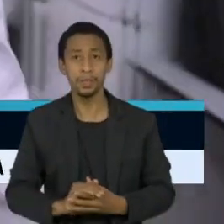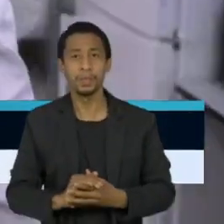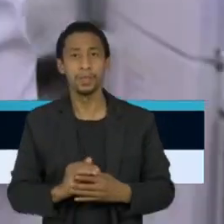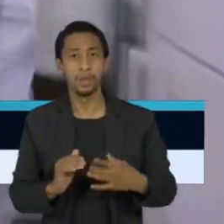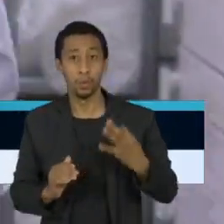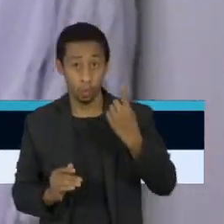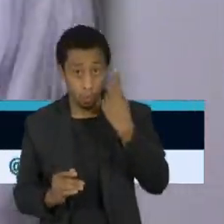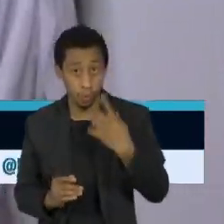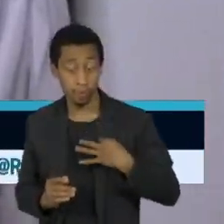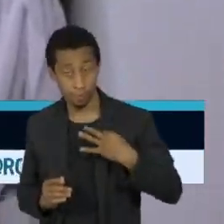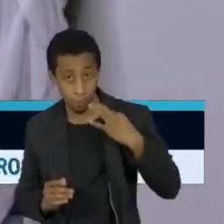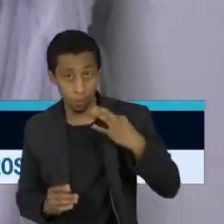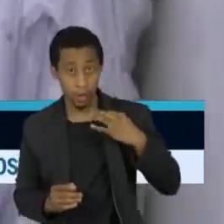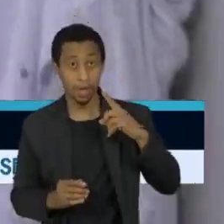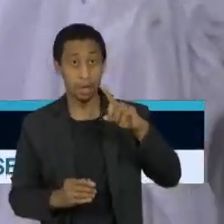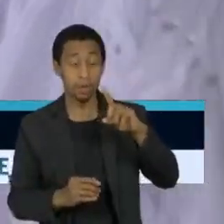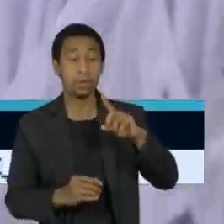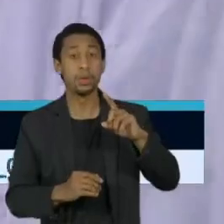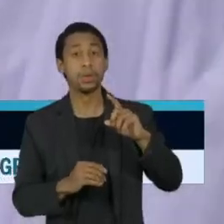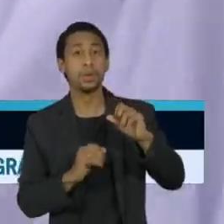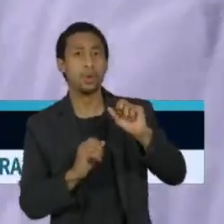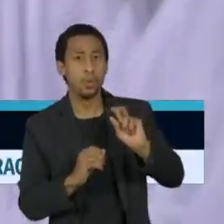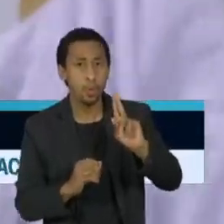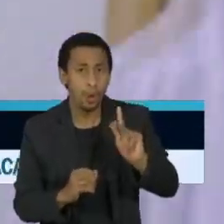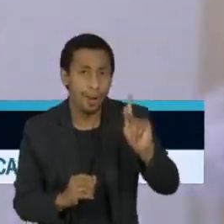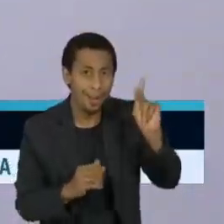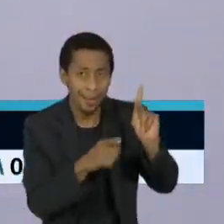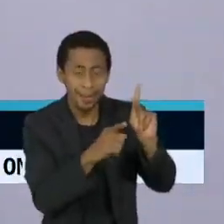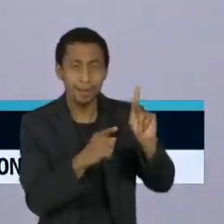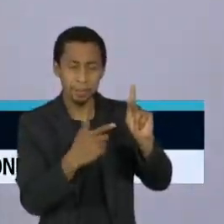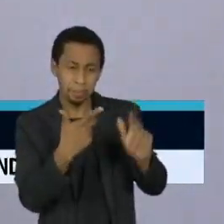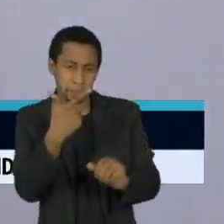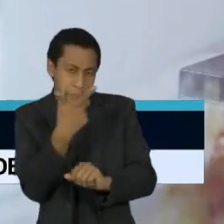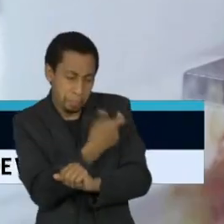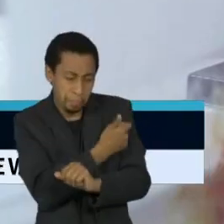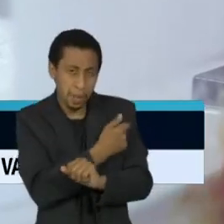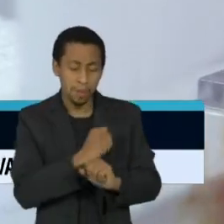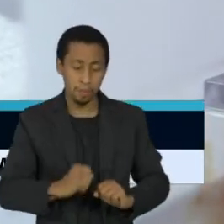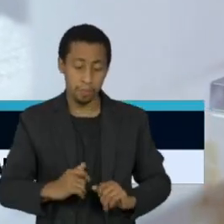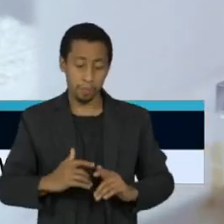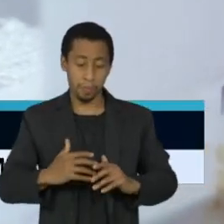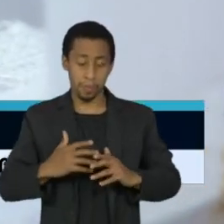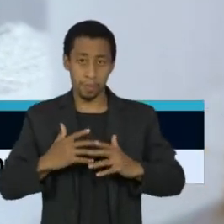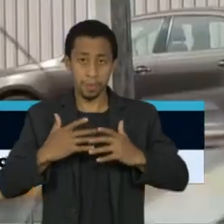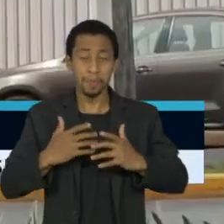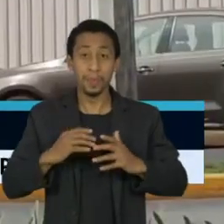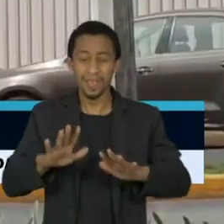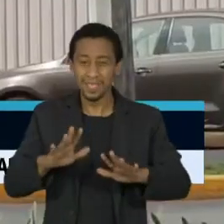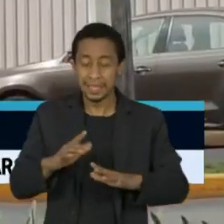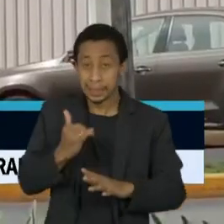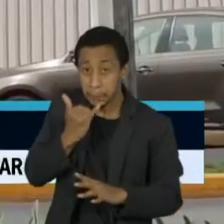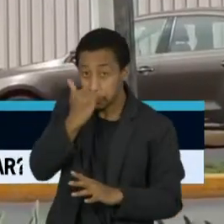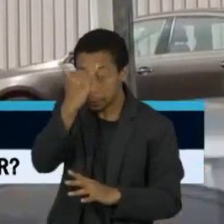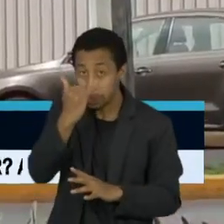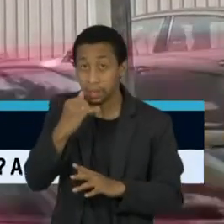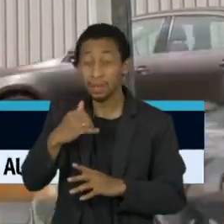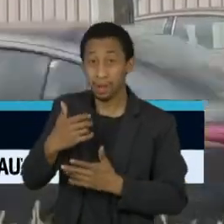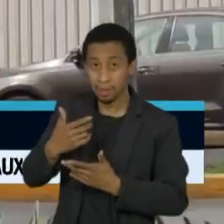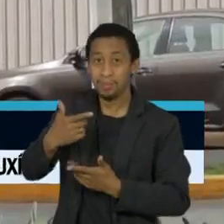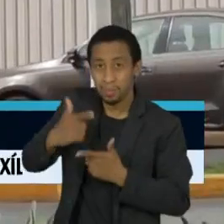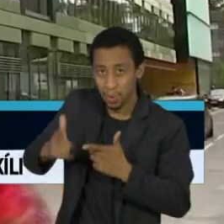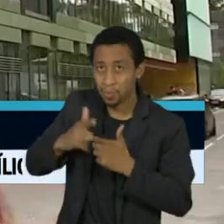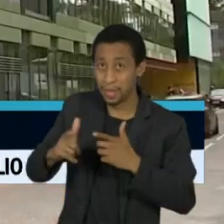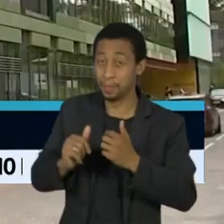voluntários no Reino Unido apresentou uma reação adversa que pode estar associada ao imunizante. A farmacêutica